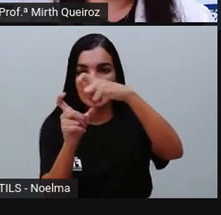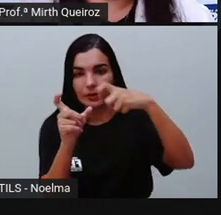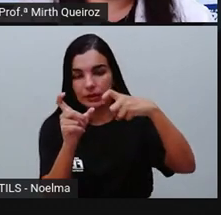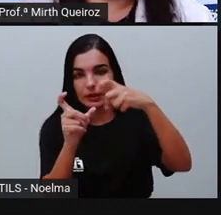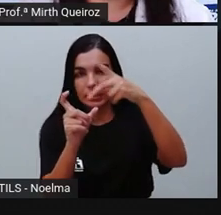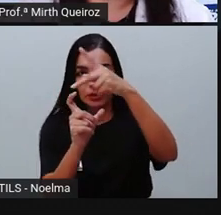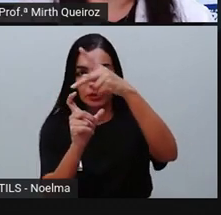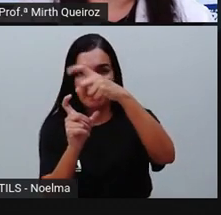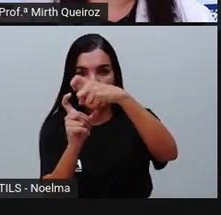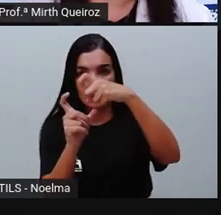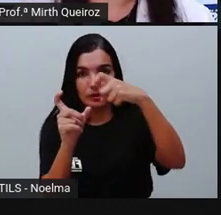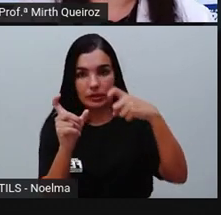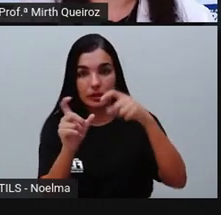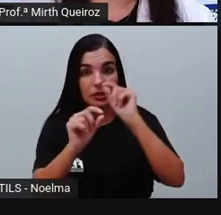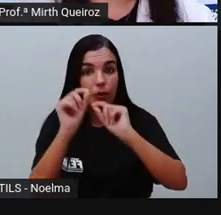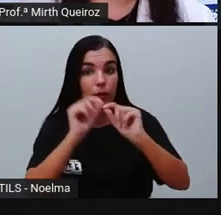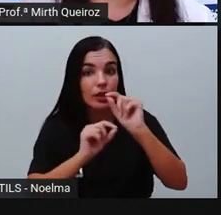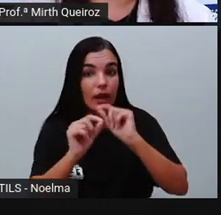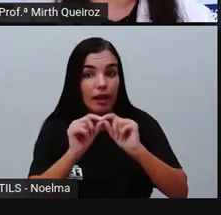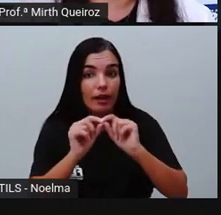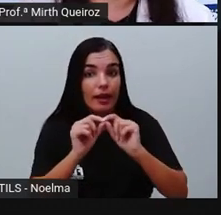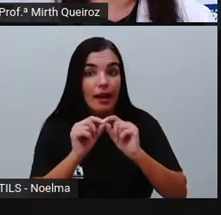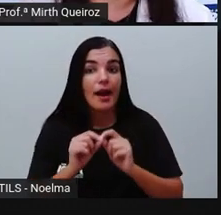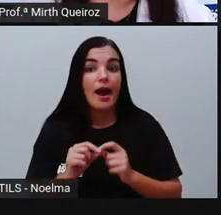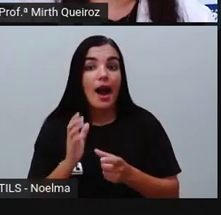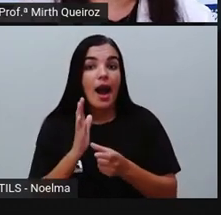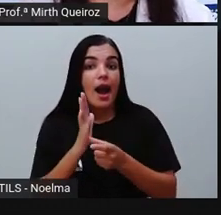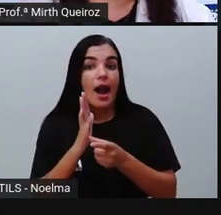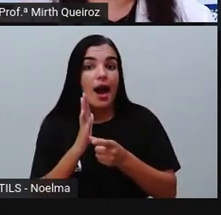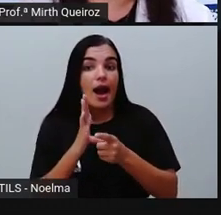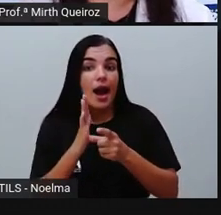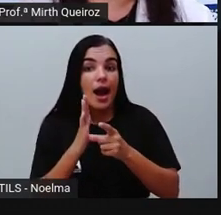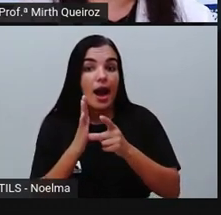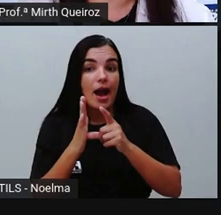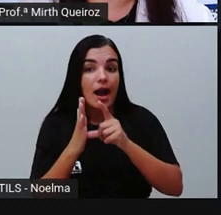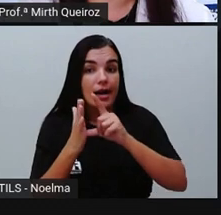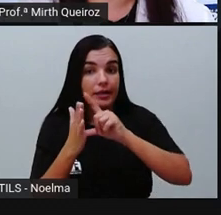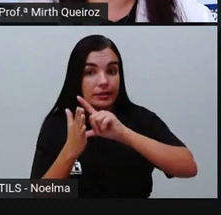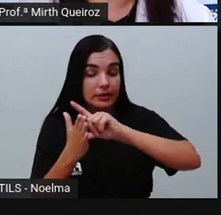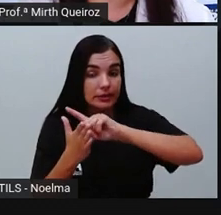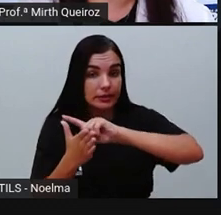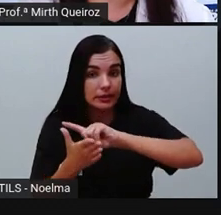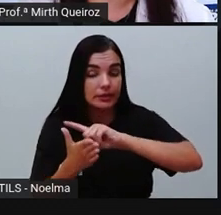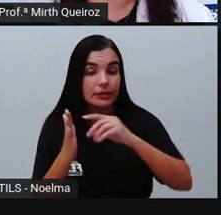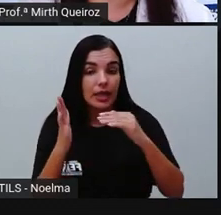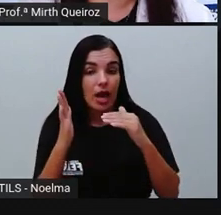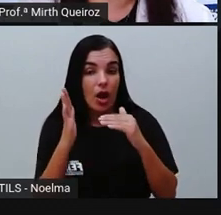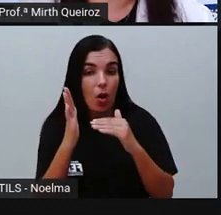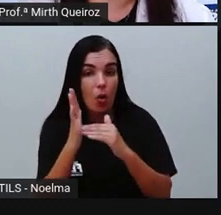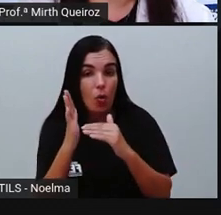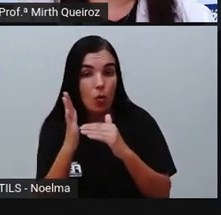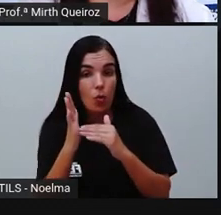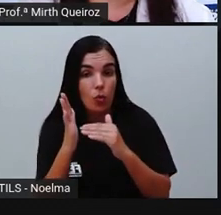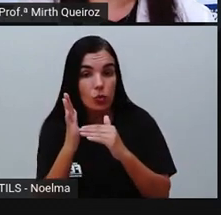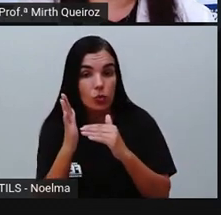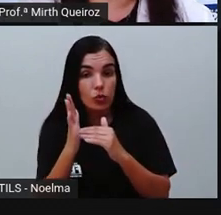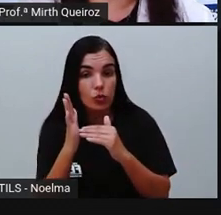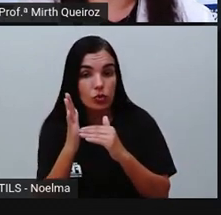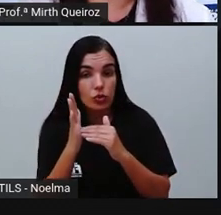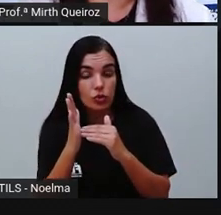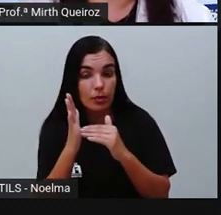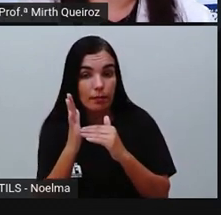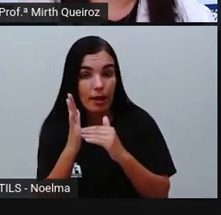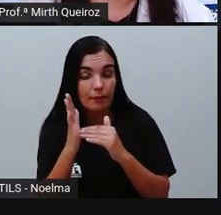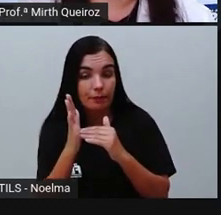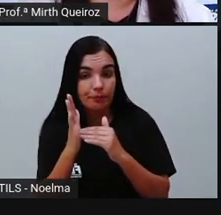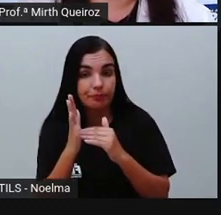forte da palavra, por sua vez, por serem as mais numerosas em português, tem mais